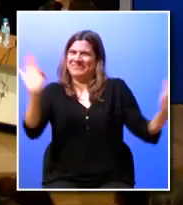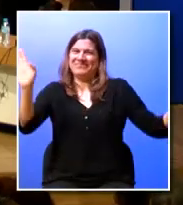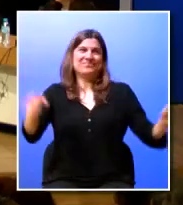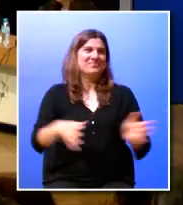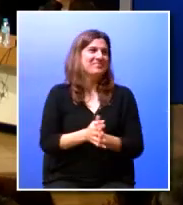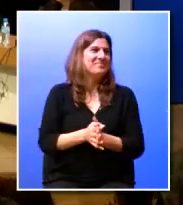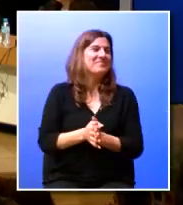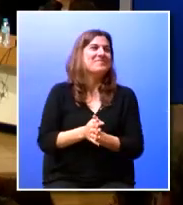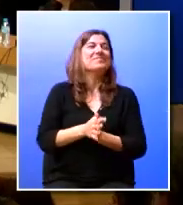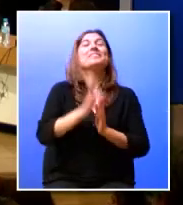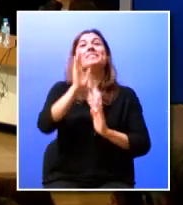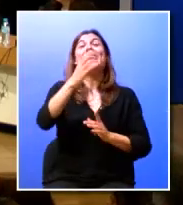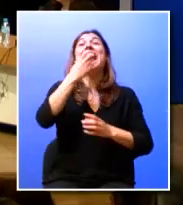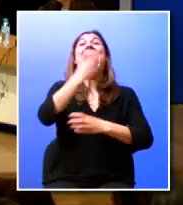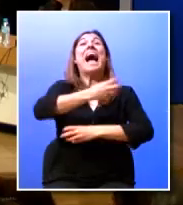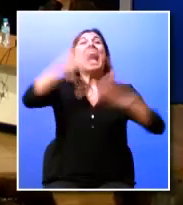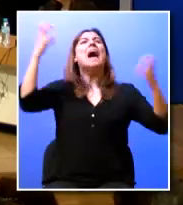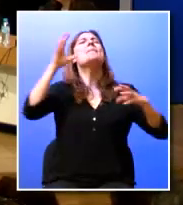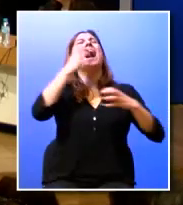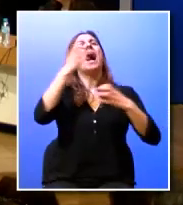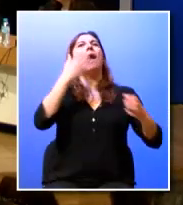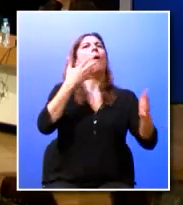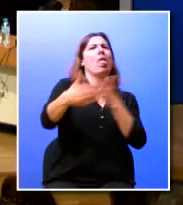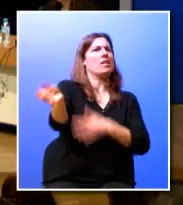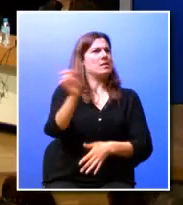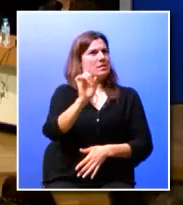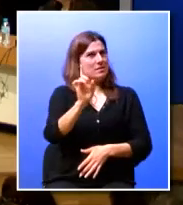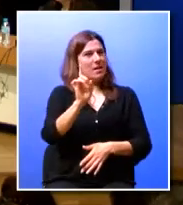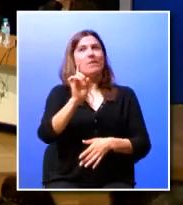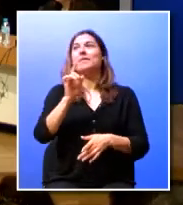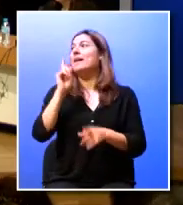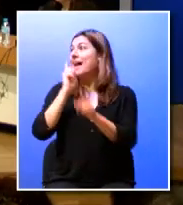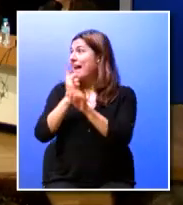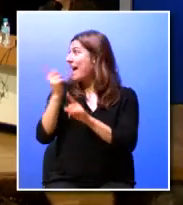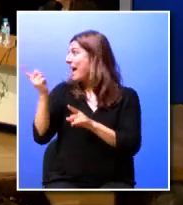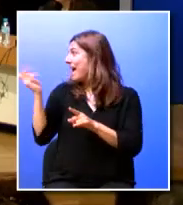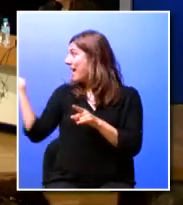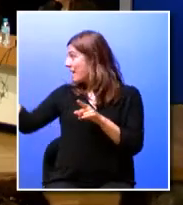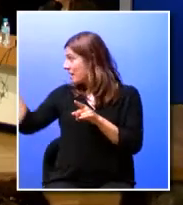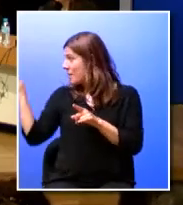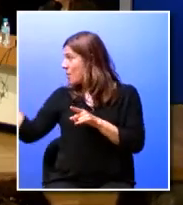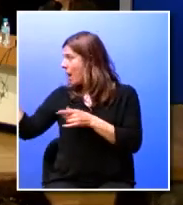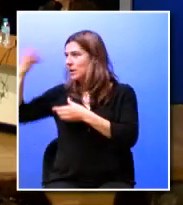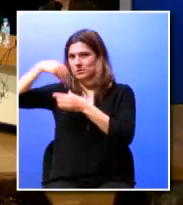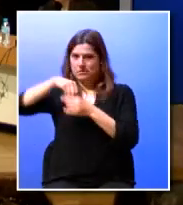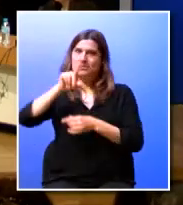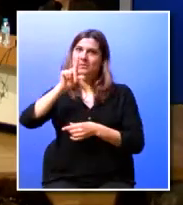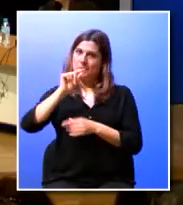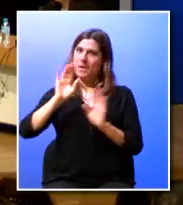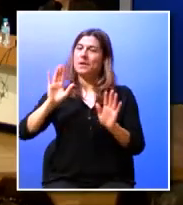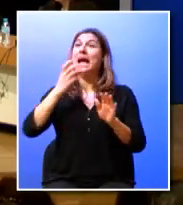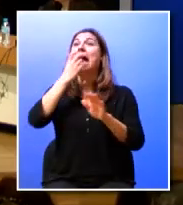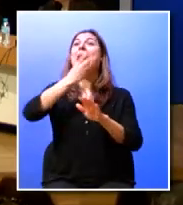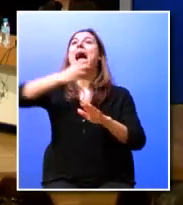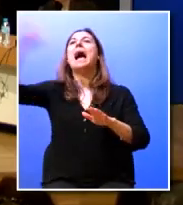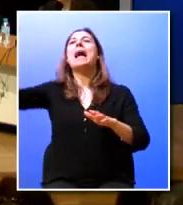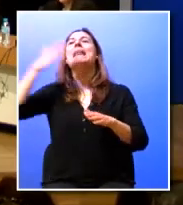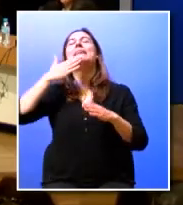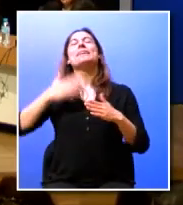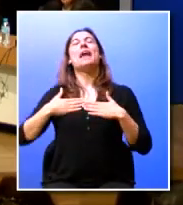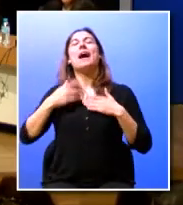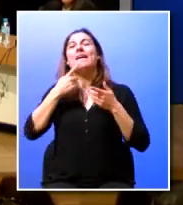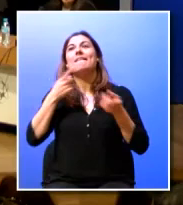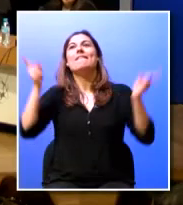portanto vamos dar um grito mas não vai ser um grito qualquer incluídos vocês os quatro não é um grito qualquer é um grito que nos vai permitir regurgitar